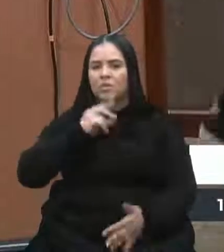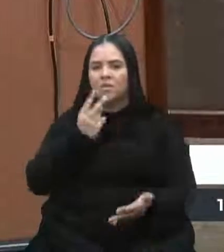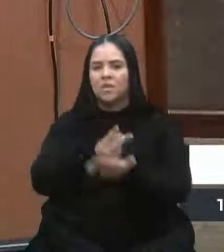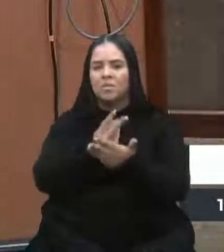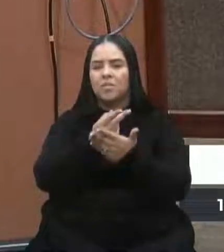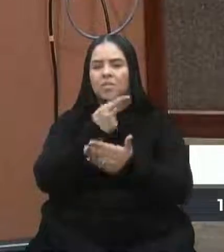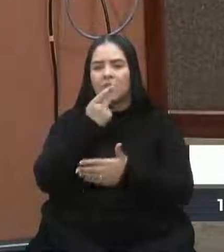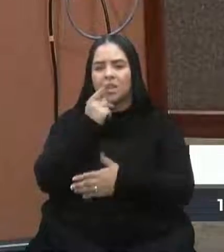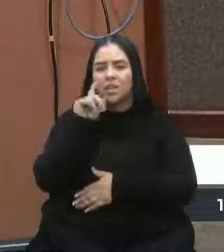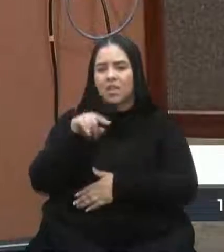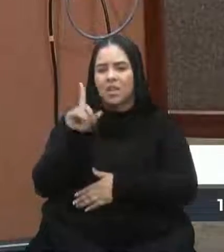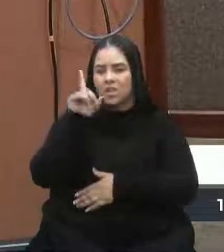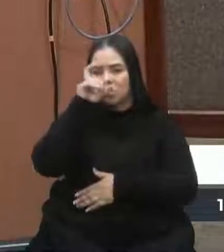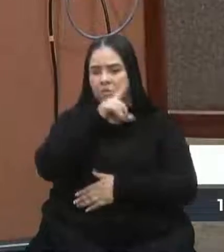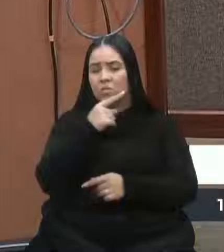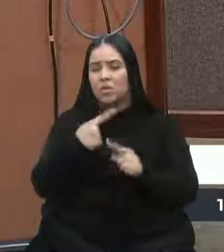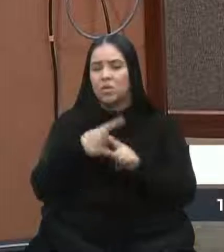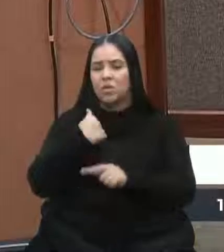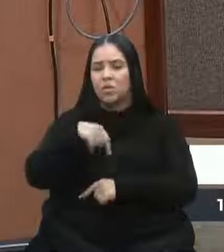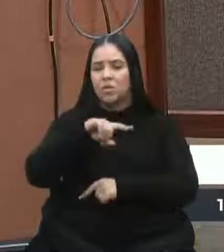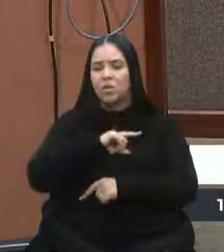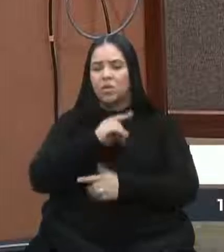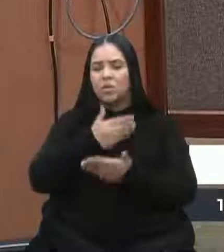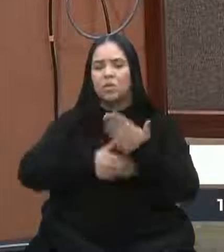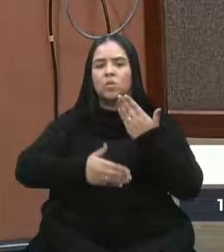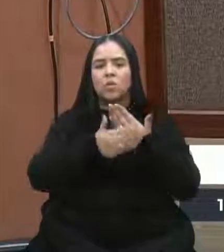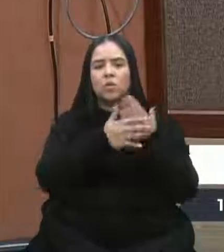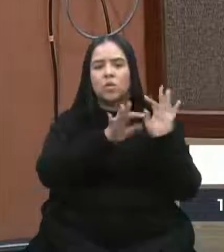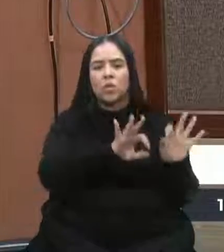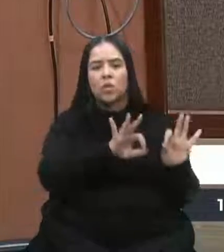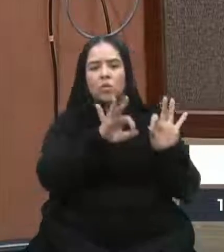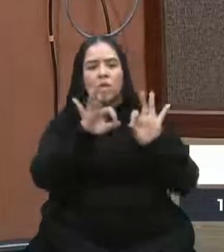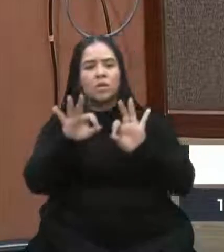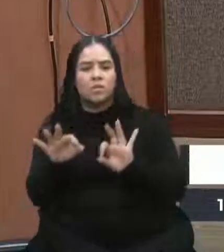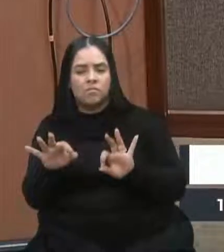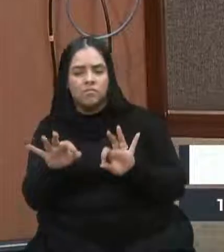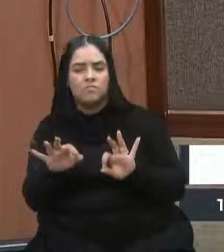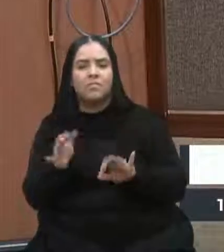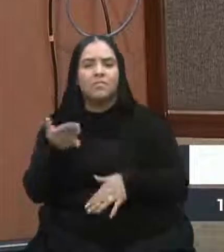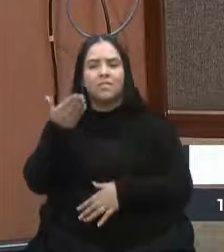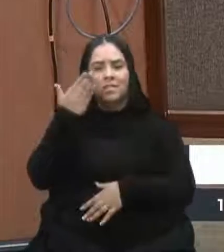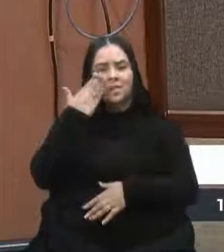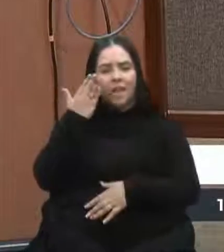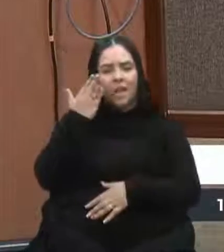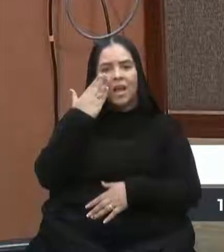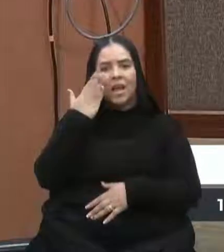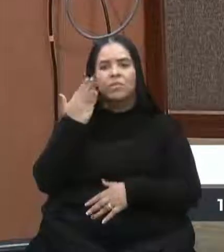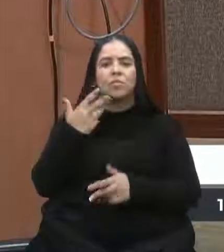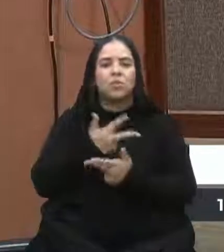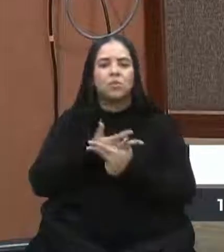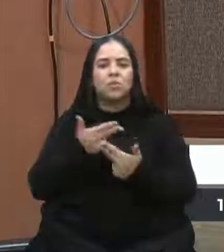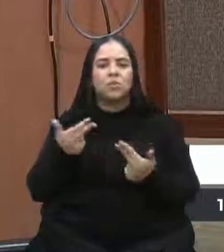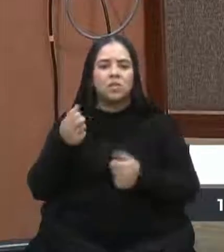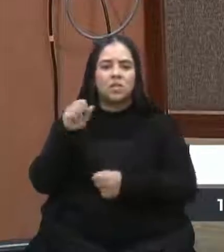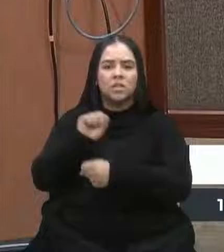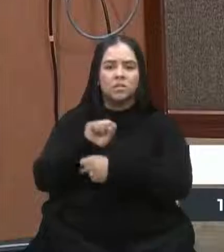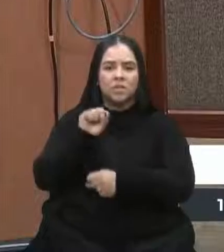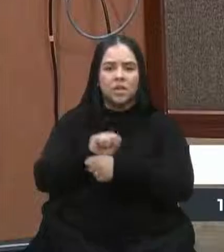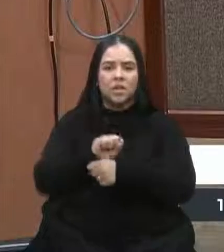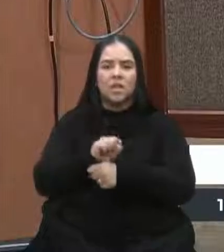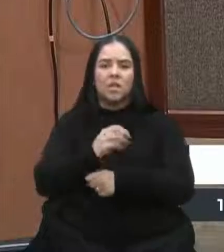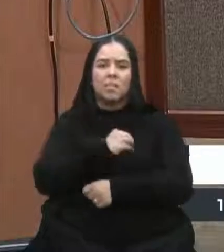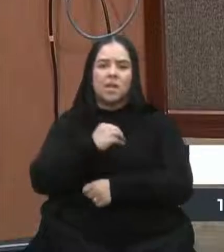muito difícil, porque nós todos acompanhamos, recebemos, sabemos de situações, de espera por exames, de